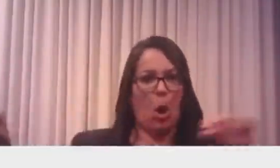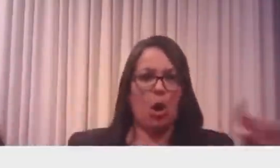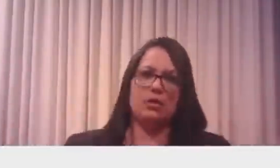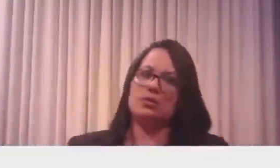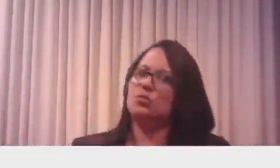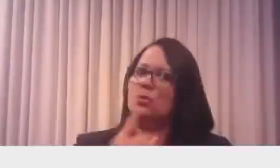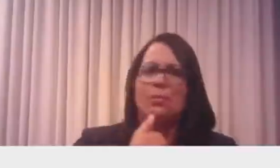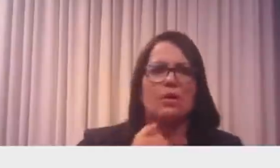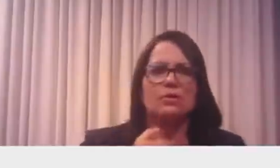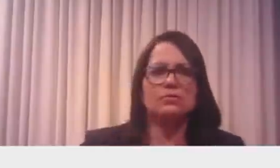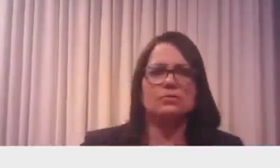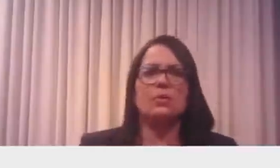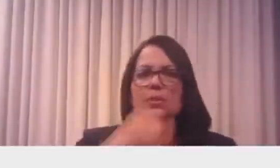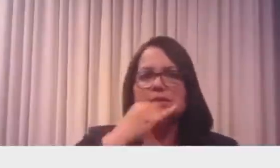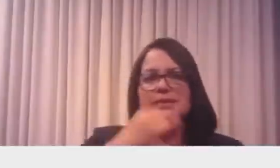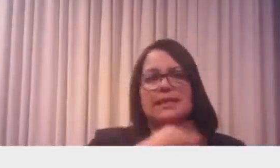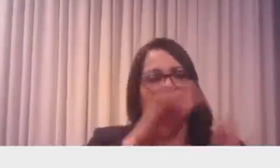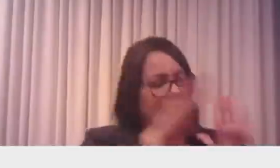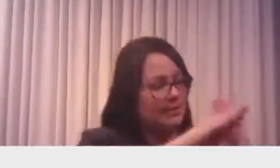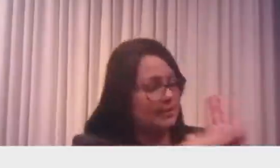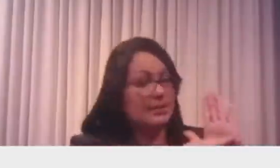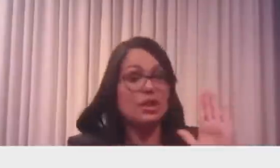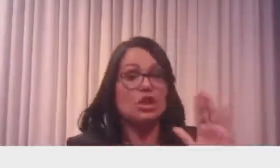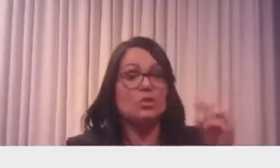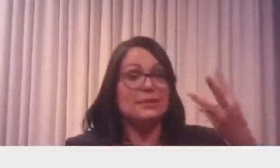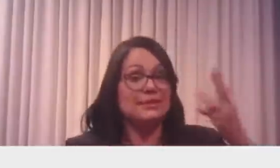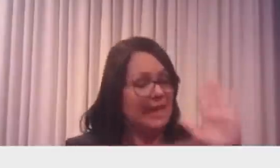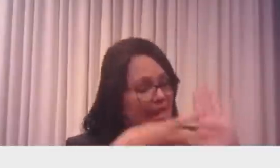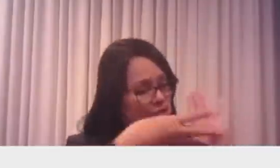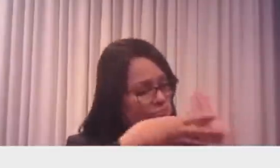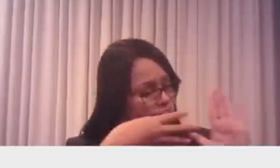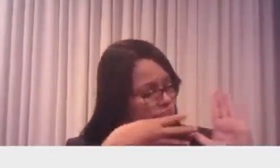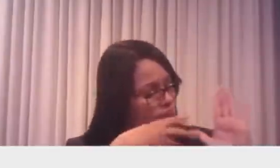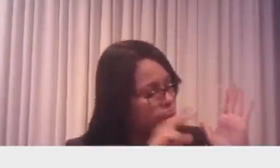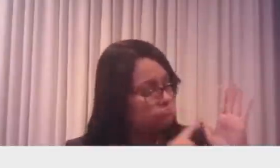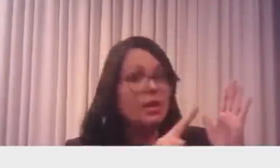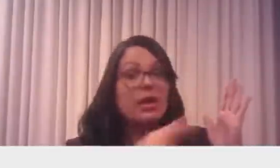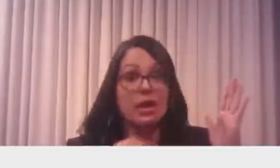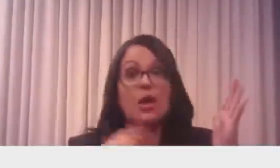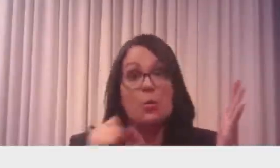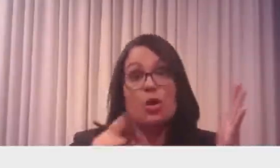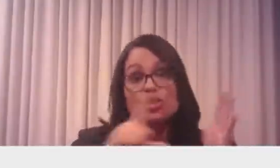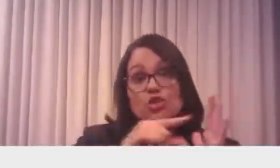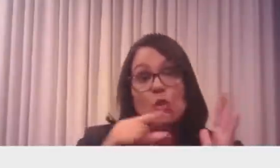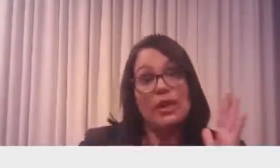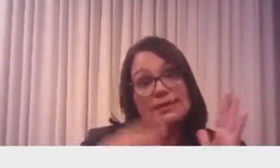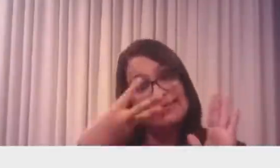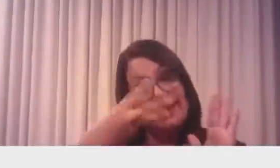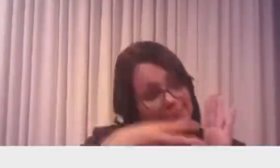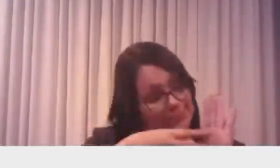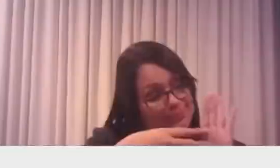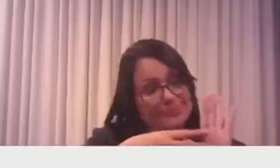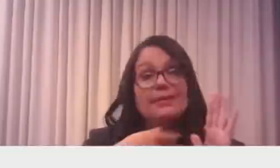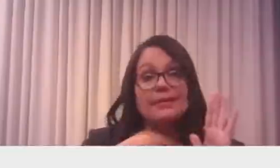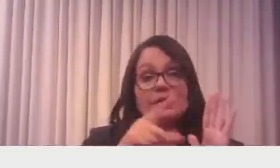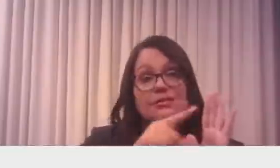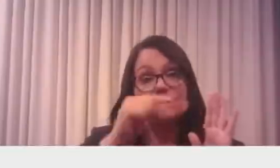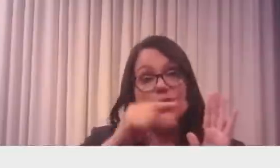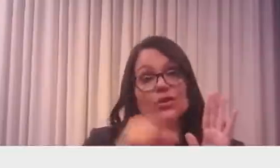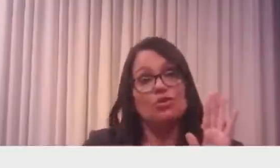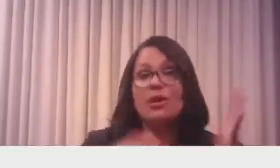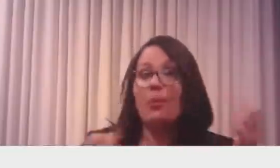O que acontece? Chega uma lista tripla para mim. Três nomes. E eu posso escolher daqueles três nomes quem vai ser reitor.